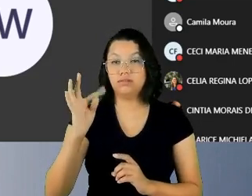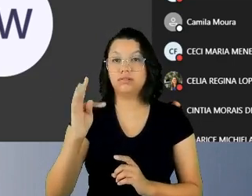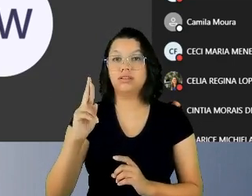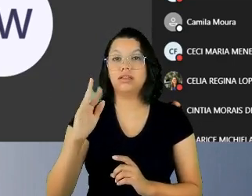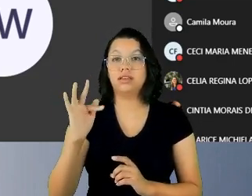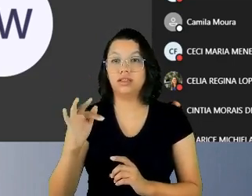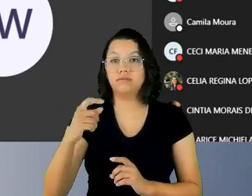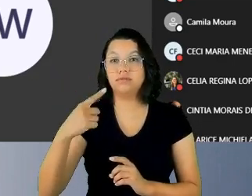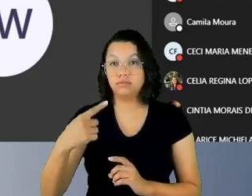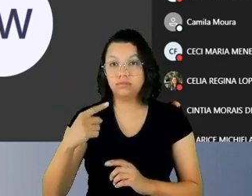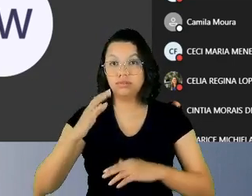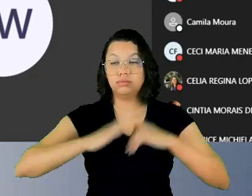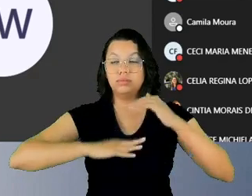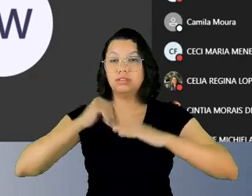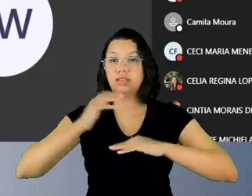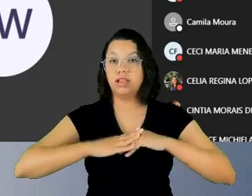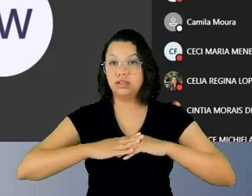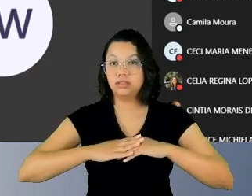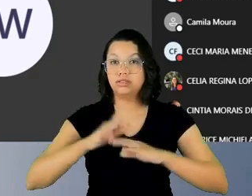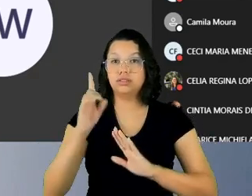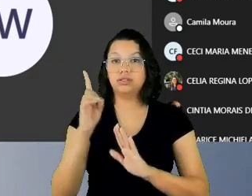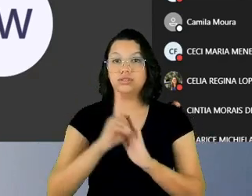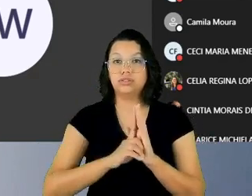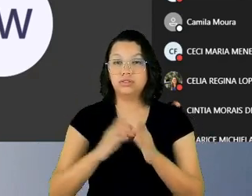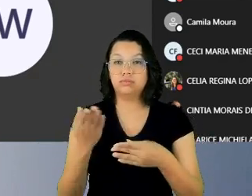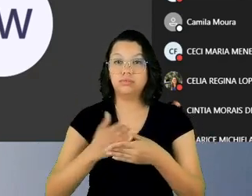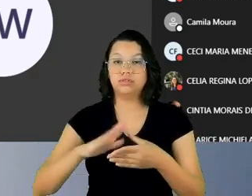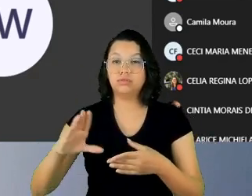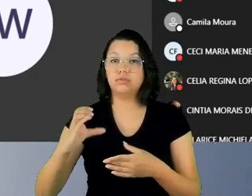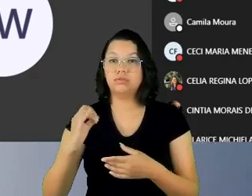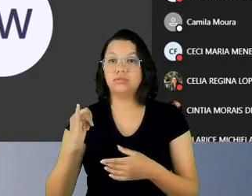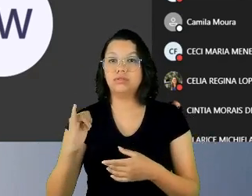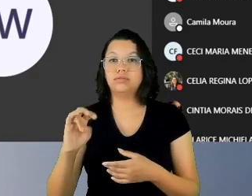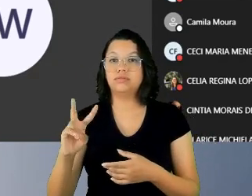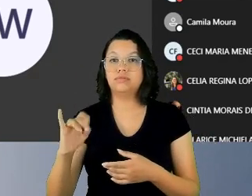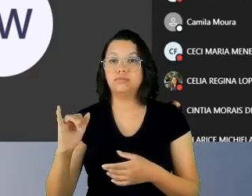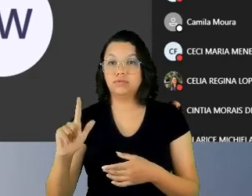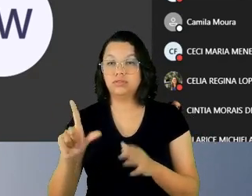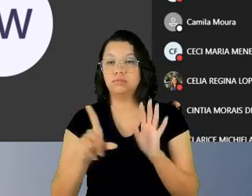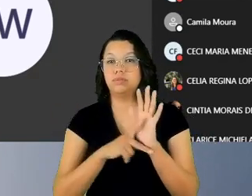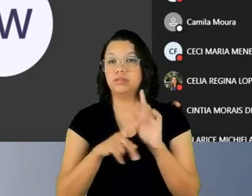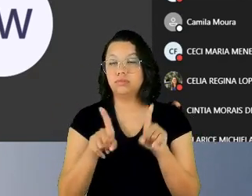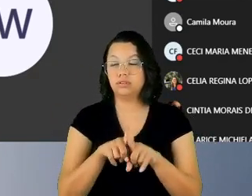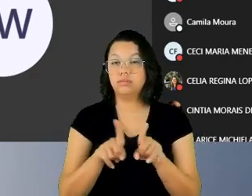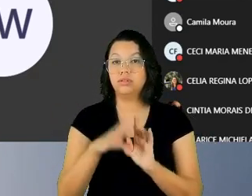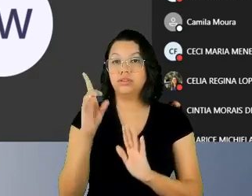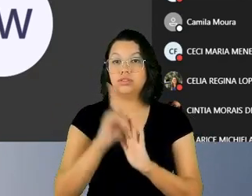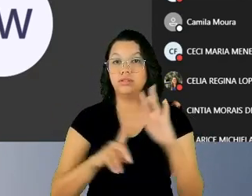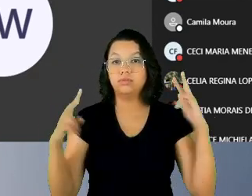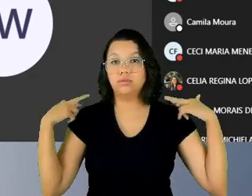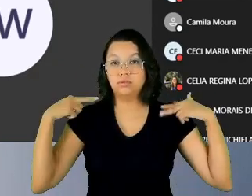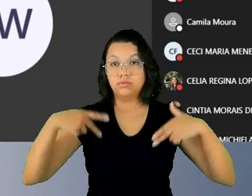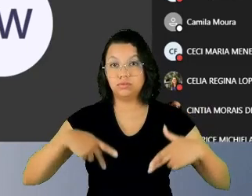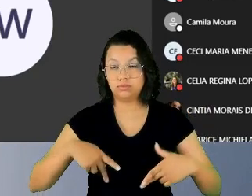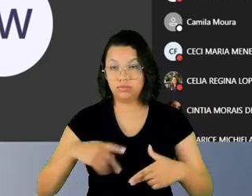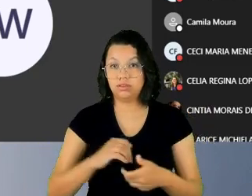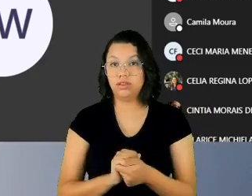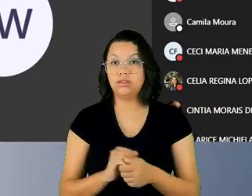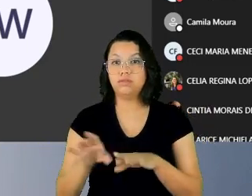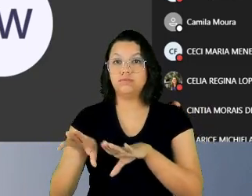sexual civil e penal e em direitos humanos, bachareloso em direito pela Universidade Federal da Bahia,